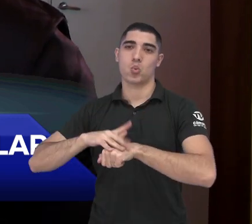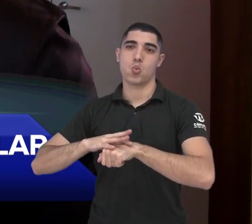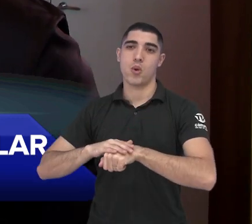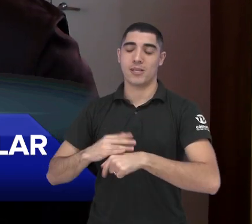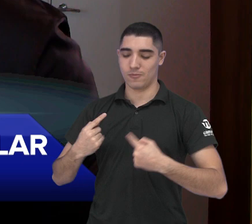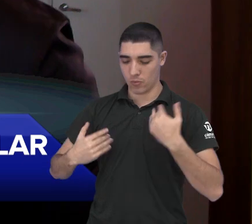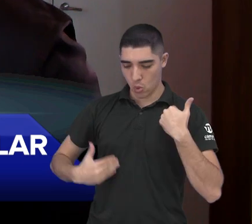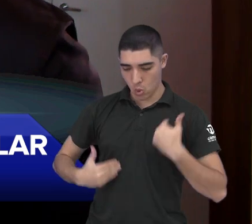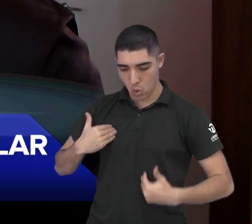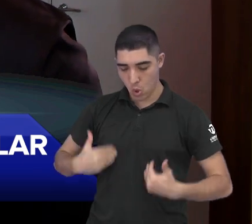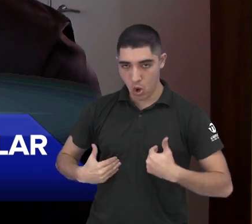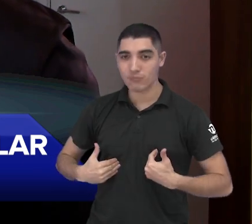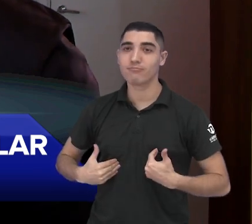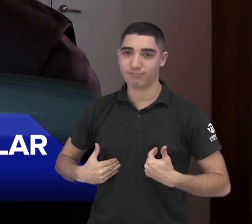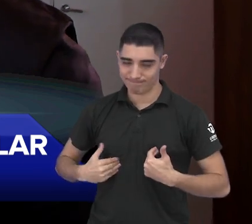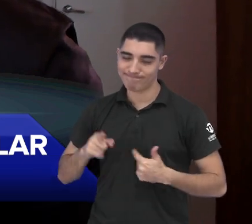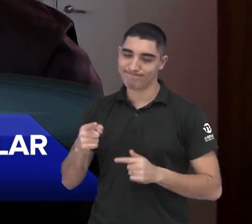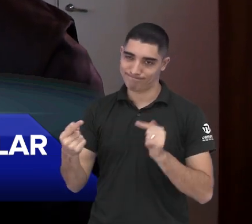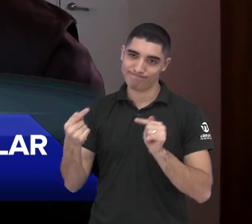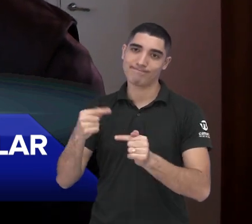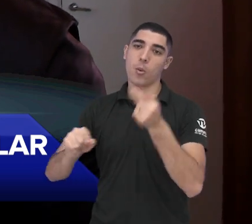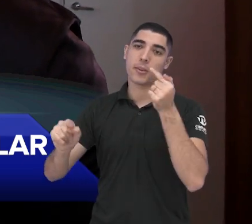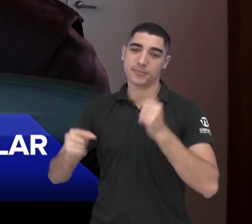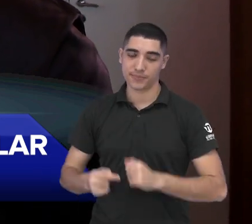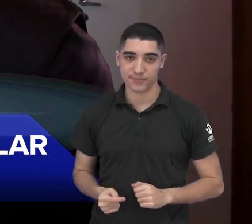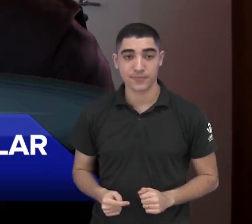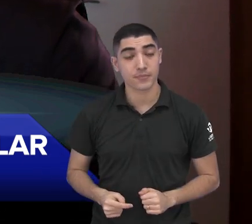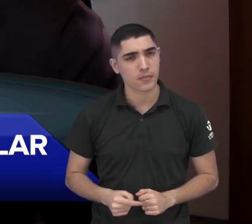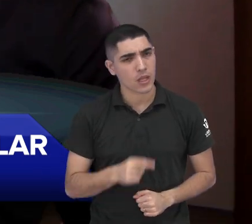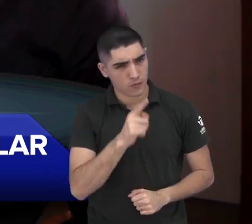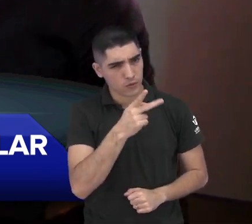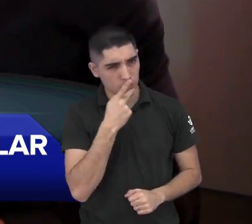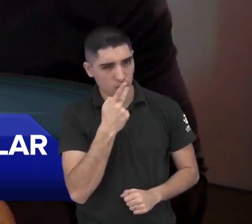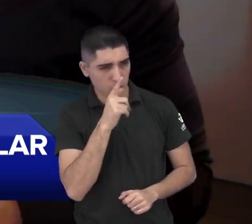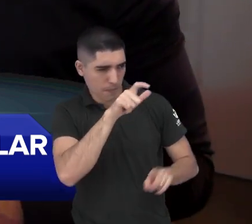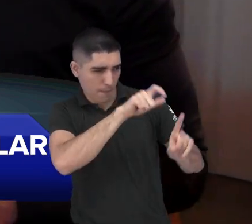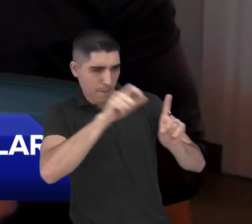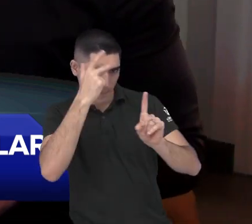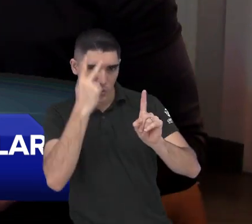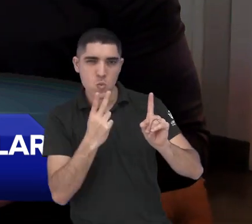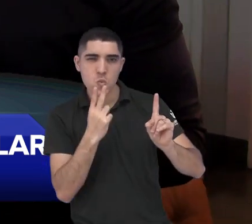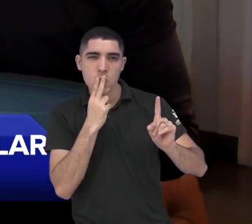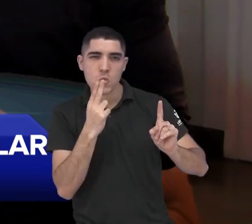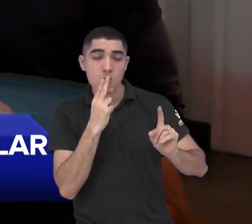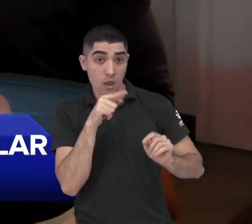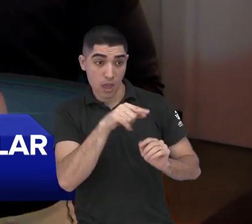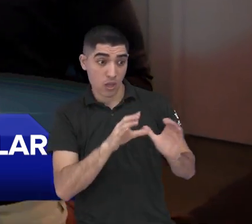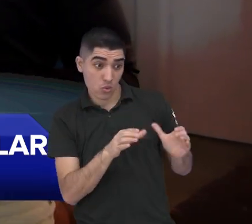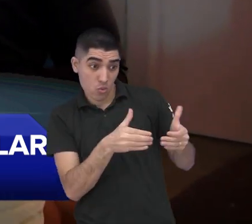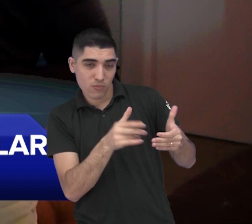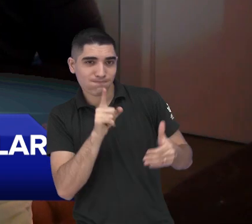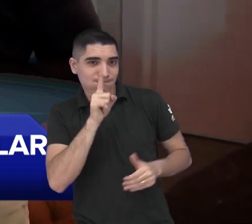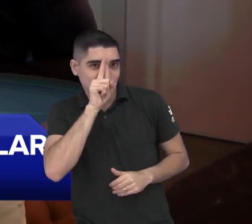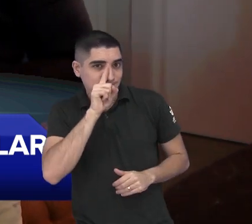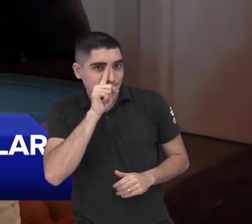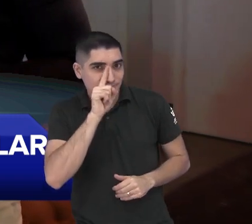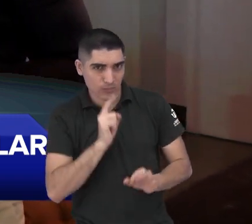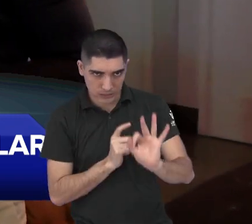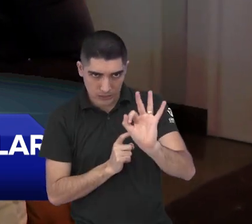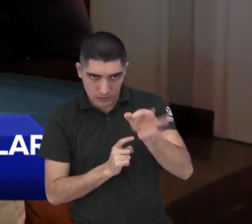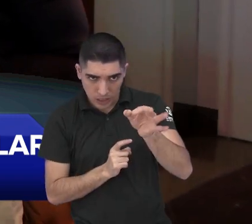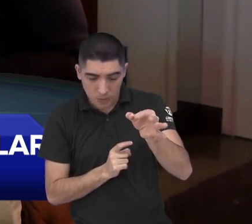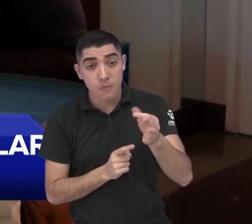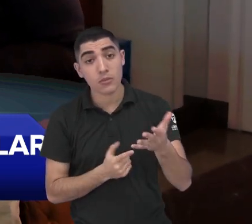doenças do sistema circulatório, que fazem parte da especialidade. O senhor falou a respeito dos tabagistas. Eles fazem parte do grupo de